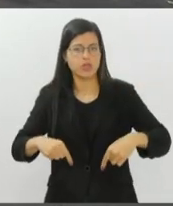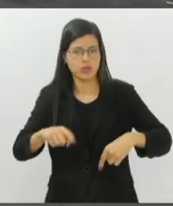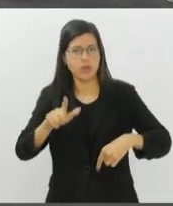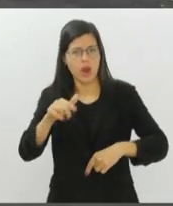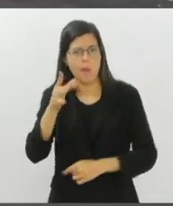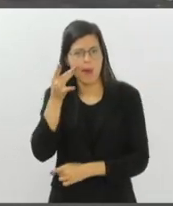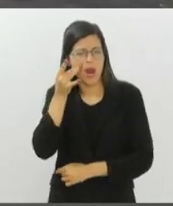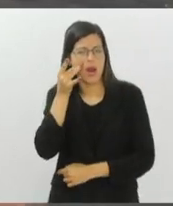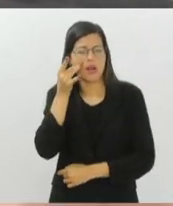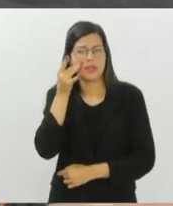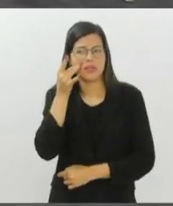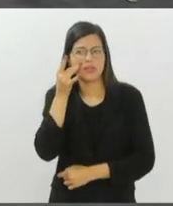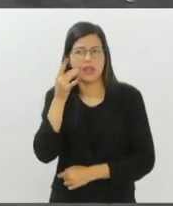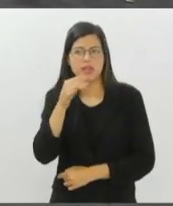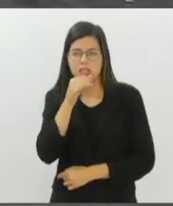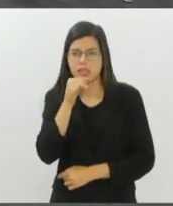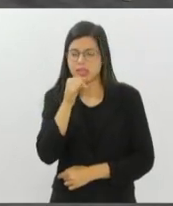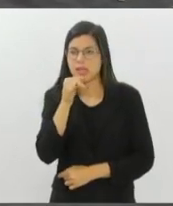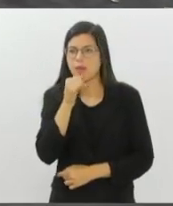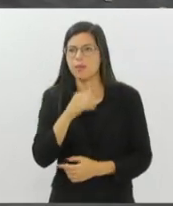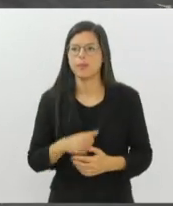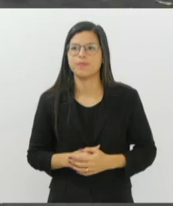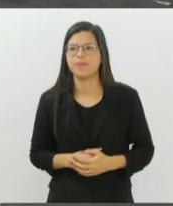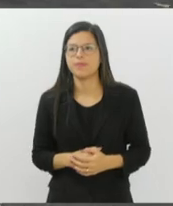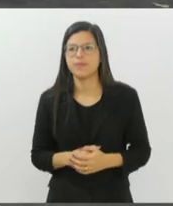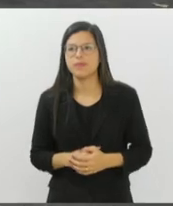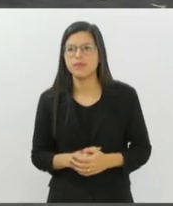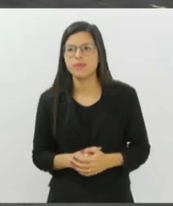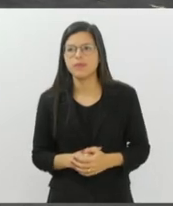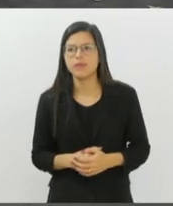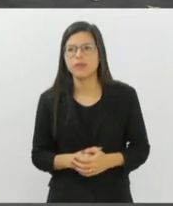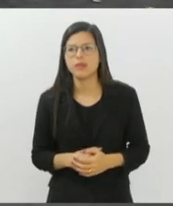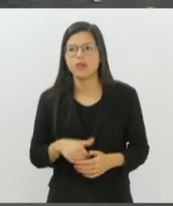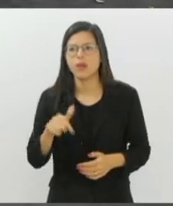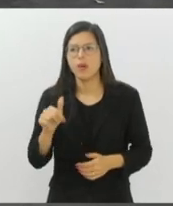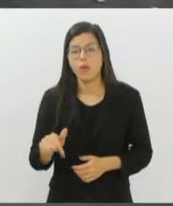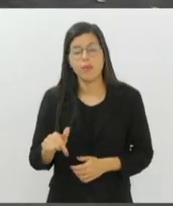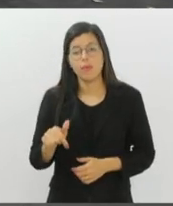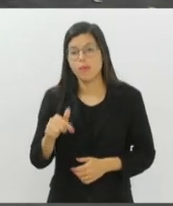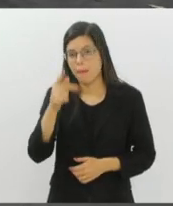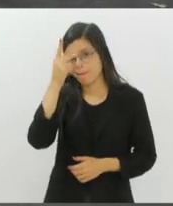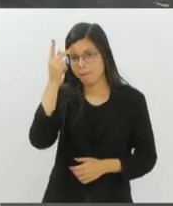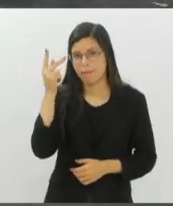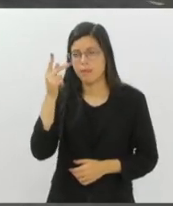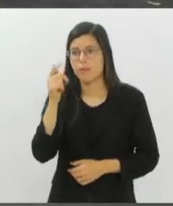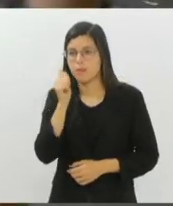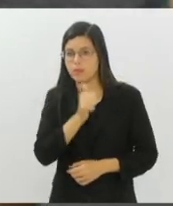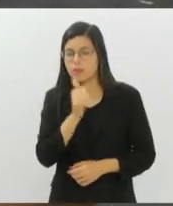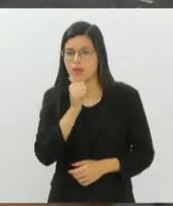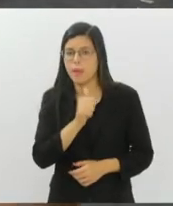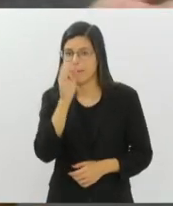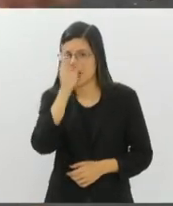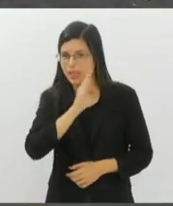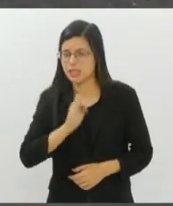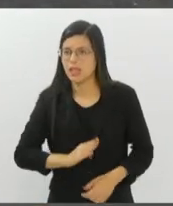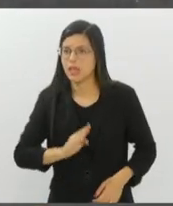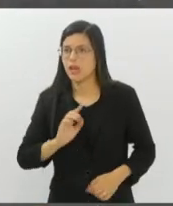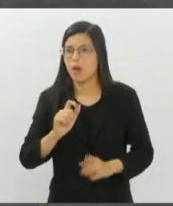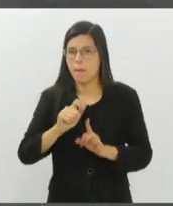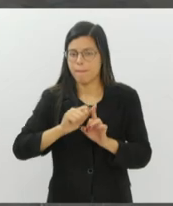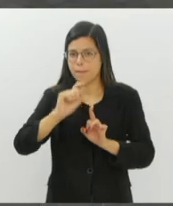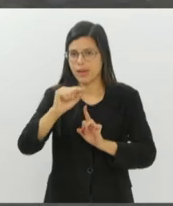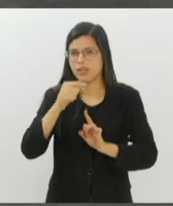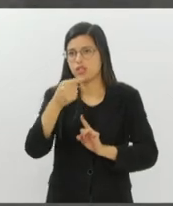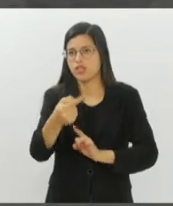realidade, que eu tenho aqui um caso para contar para vocês, de uma e atleta brasileira que está indo no próximo mês para o